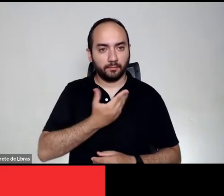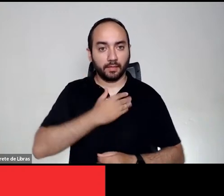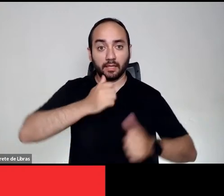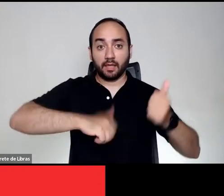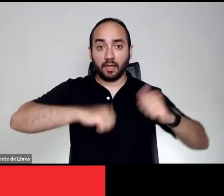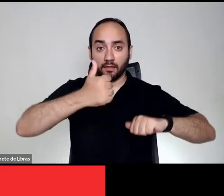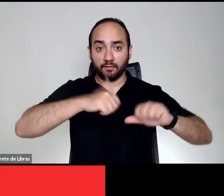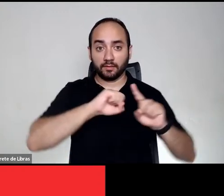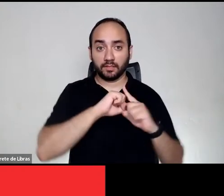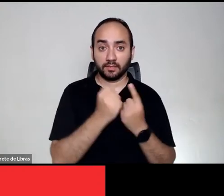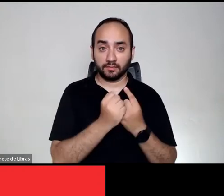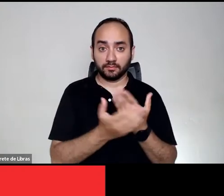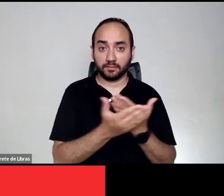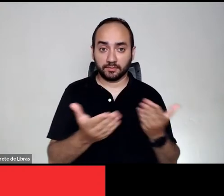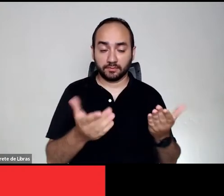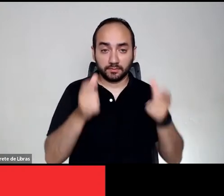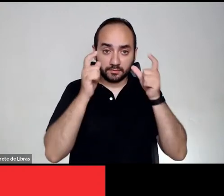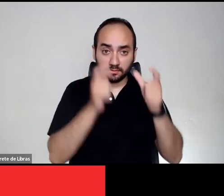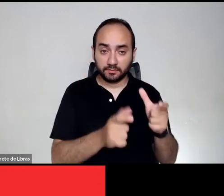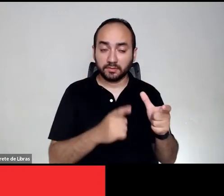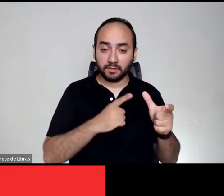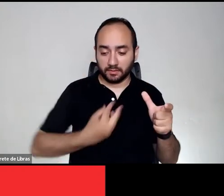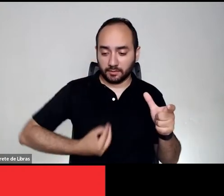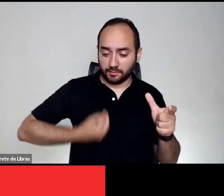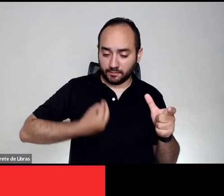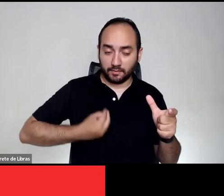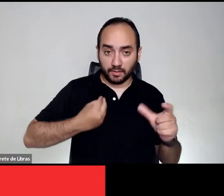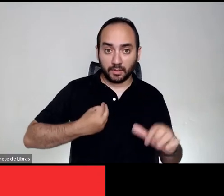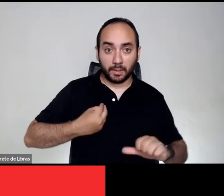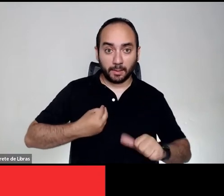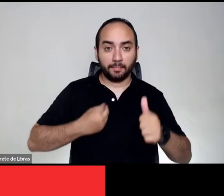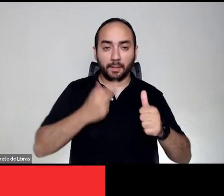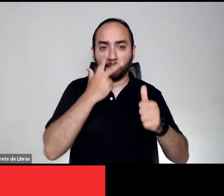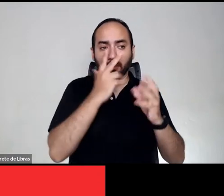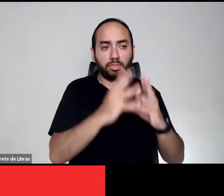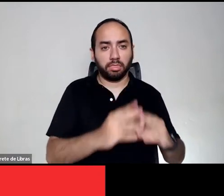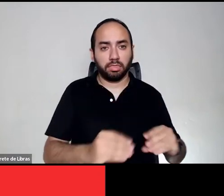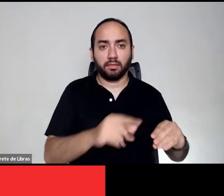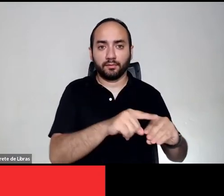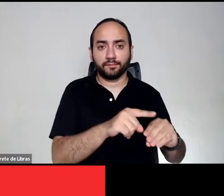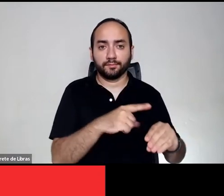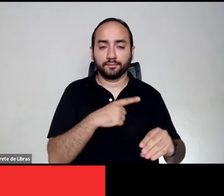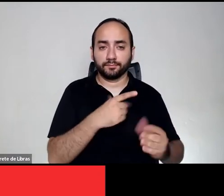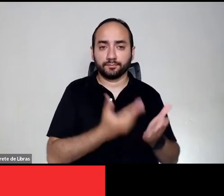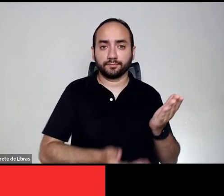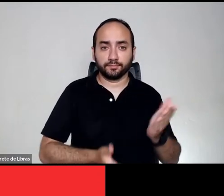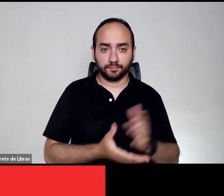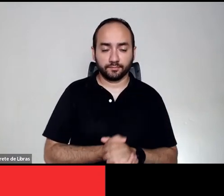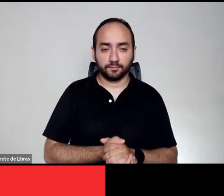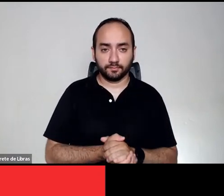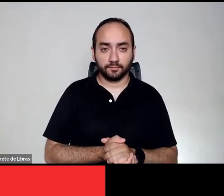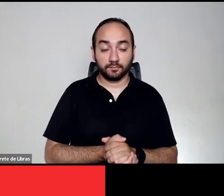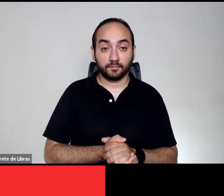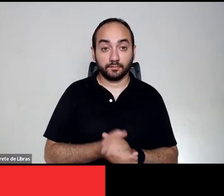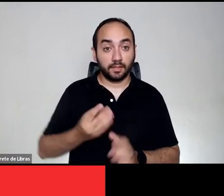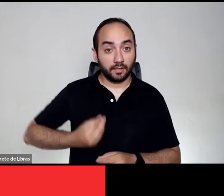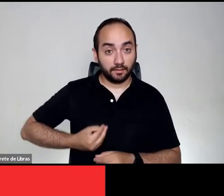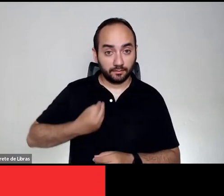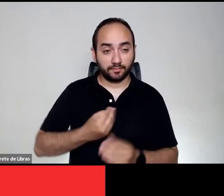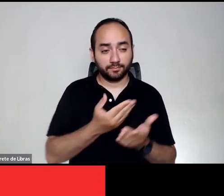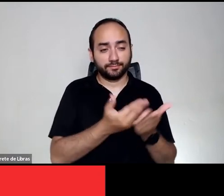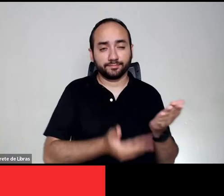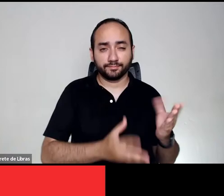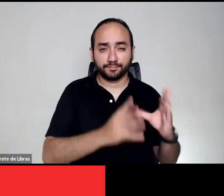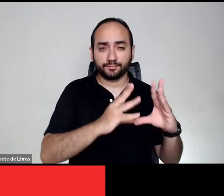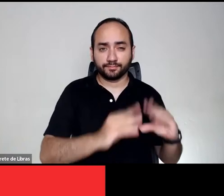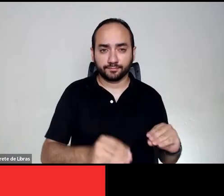sociáveis no mundo em que a presença tem sido cada vez mais desidratada das relações. É a presença desidratada que